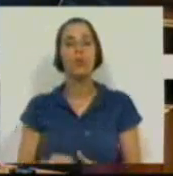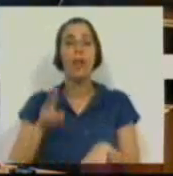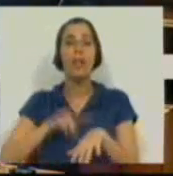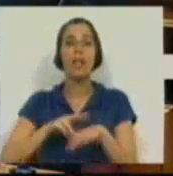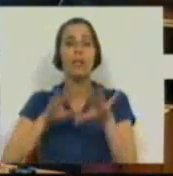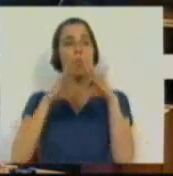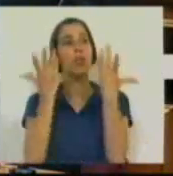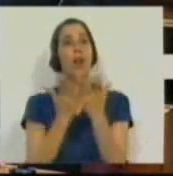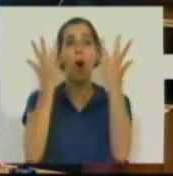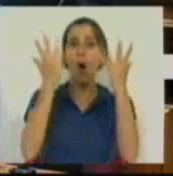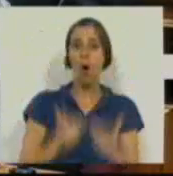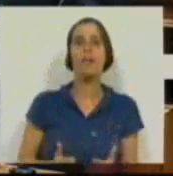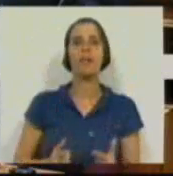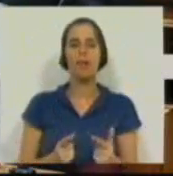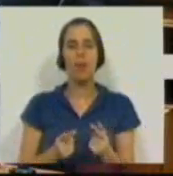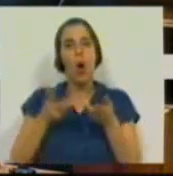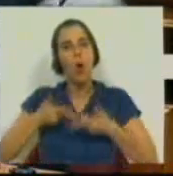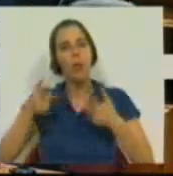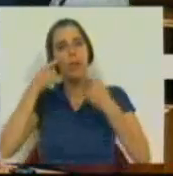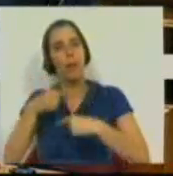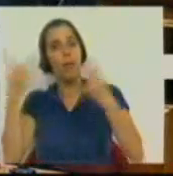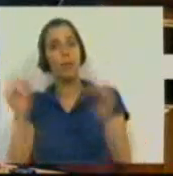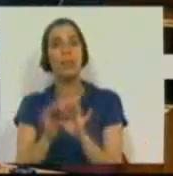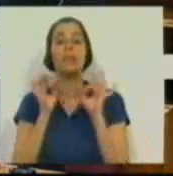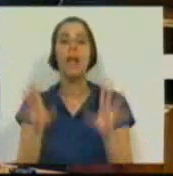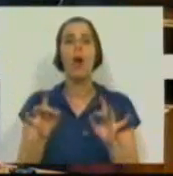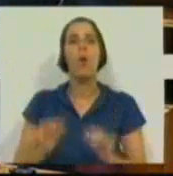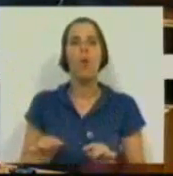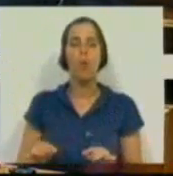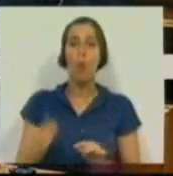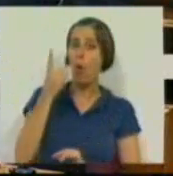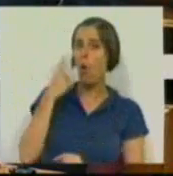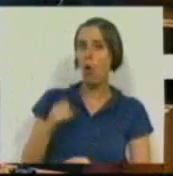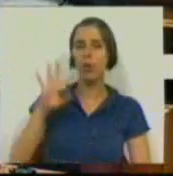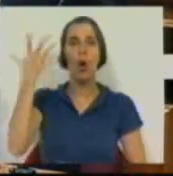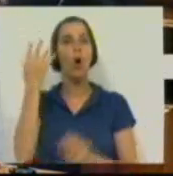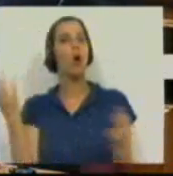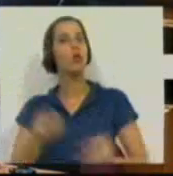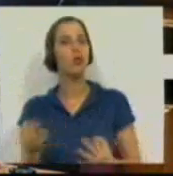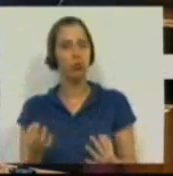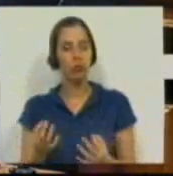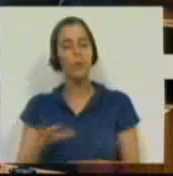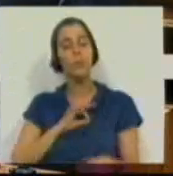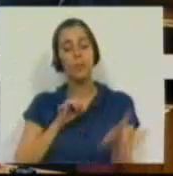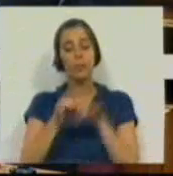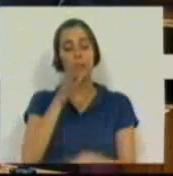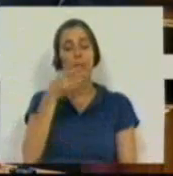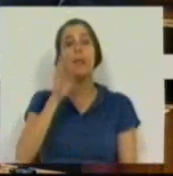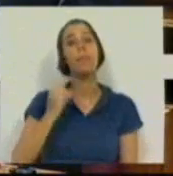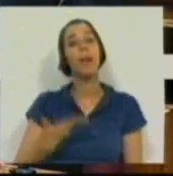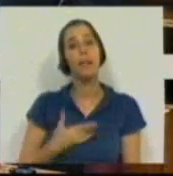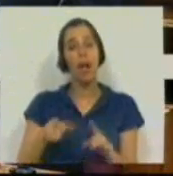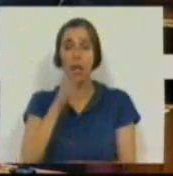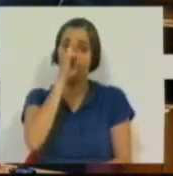Direção-Geral do Orçamento em Contabilidade Pública, como ainda ontem aconteceu e o Sr. Deputado do PSD